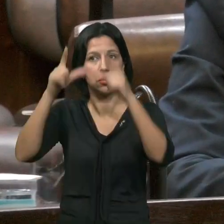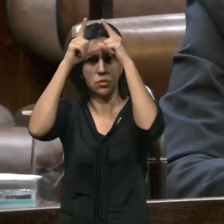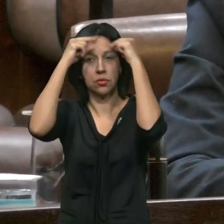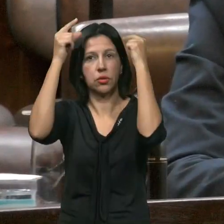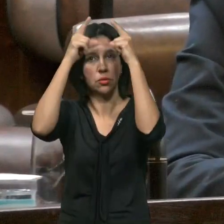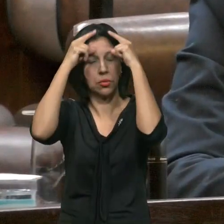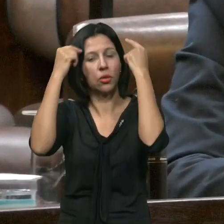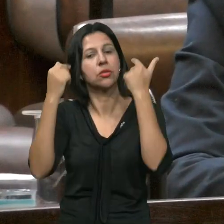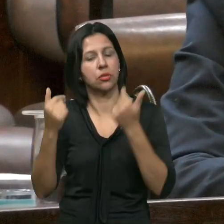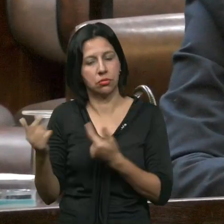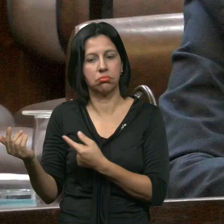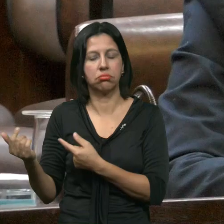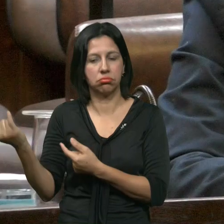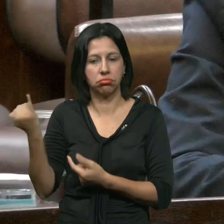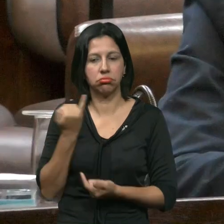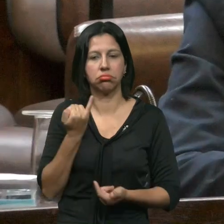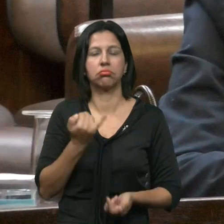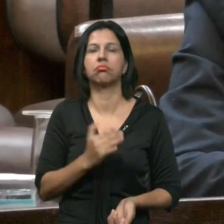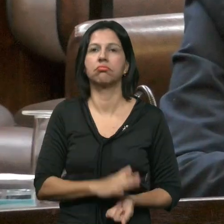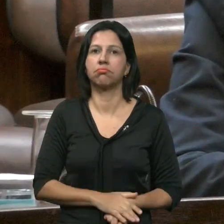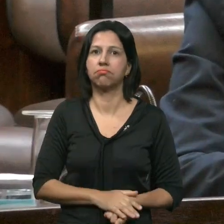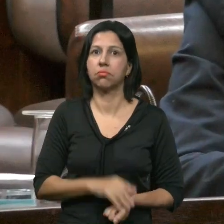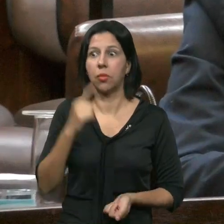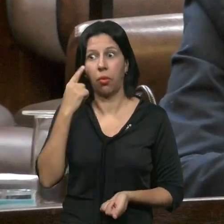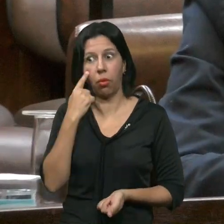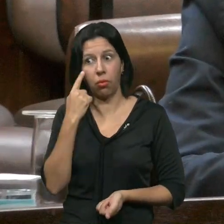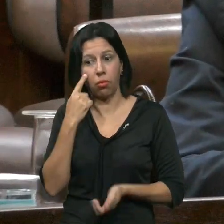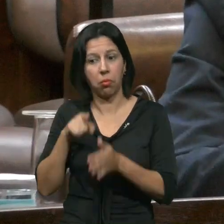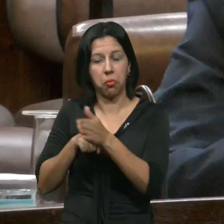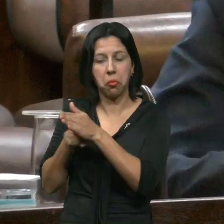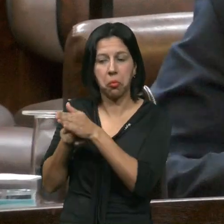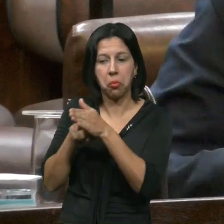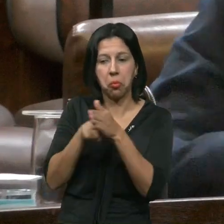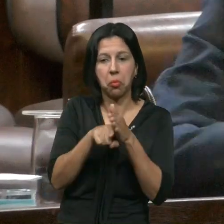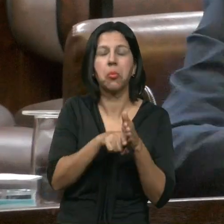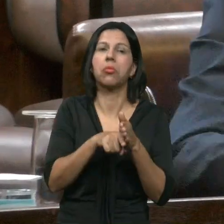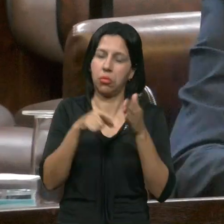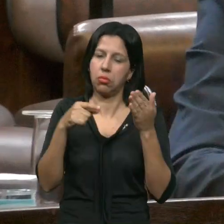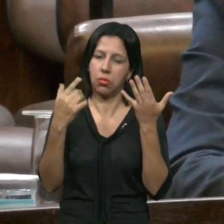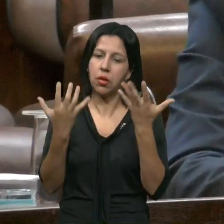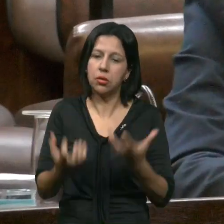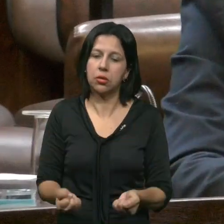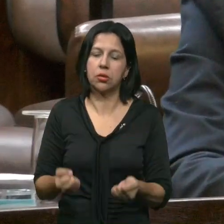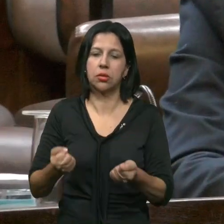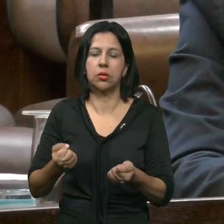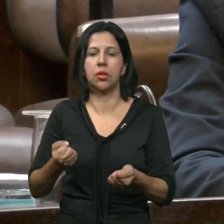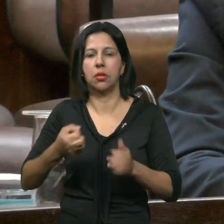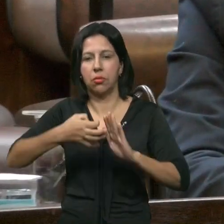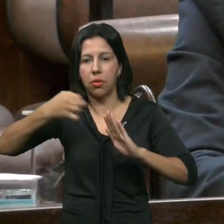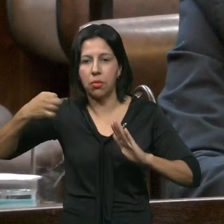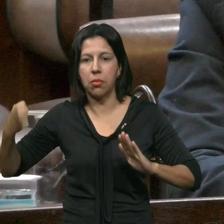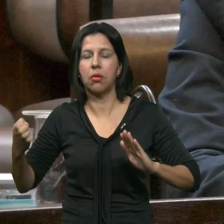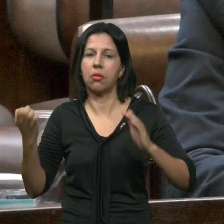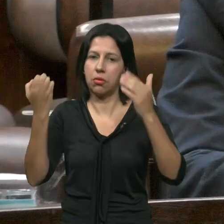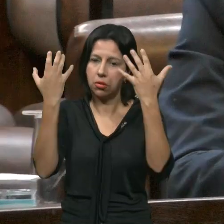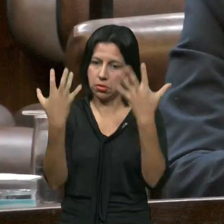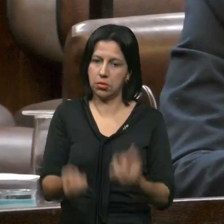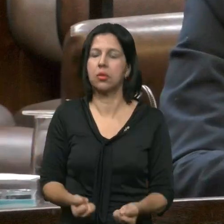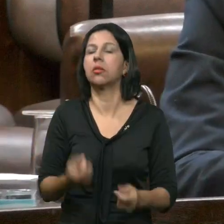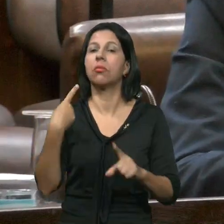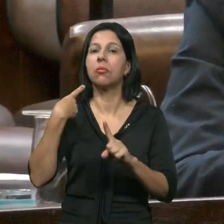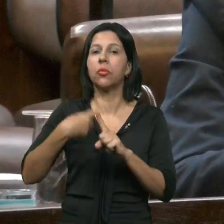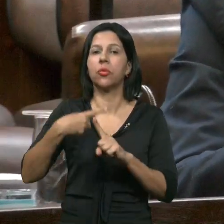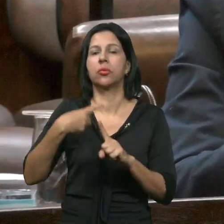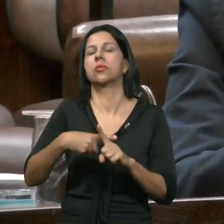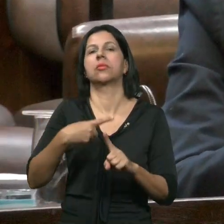Então eu Eu Verificando isso Eu votei a favor É claro Da emenda Porque